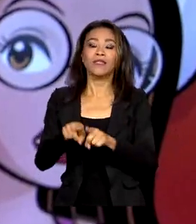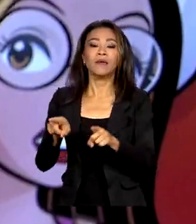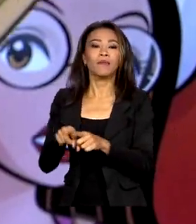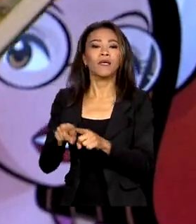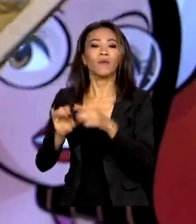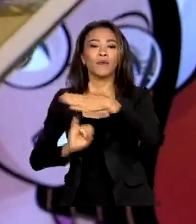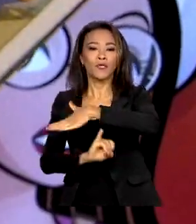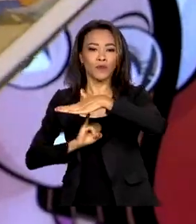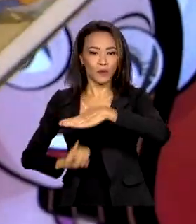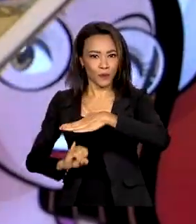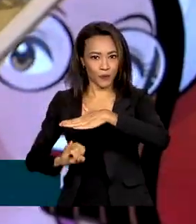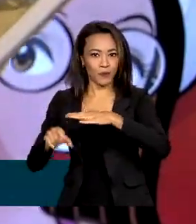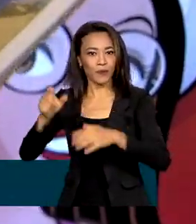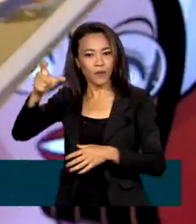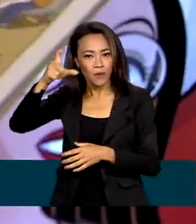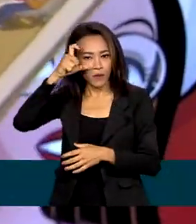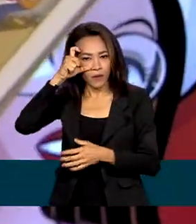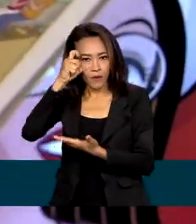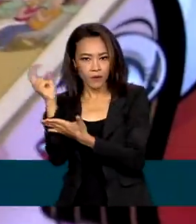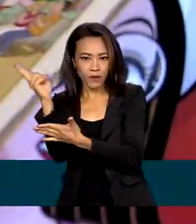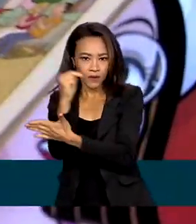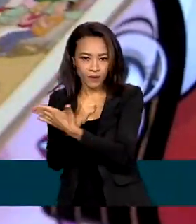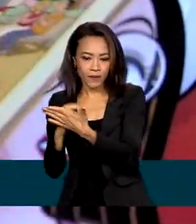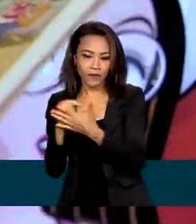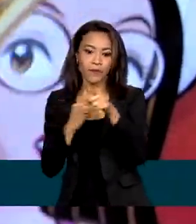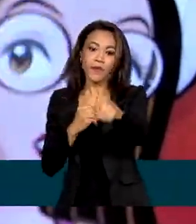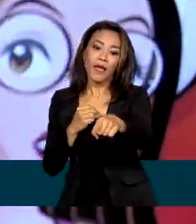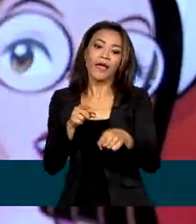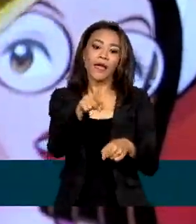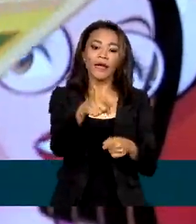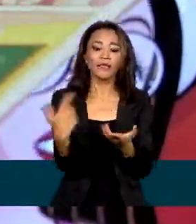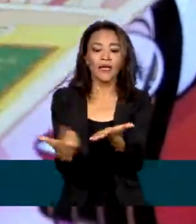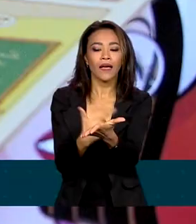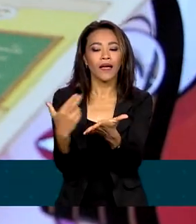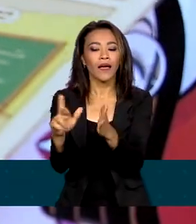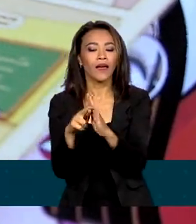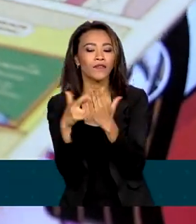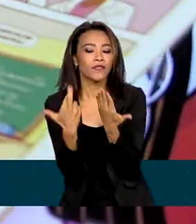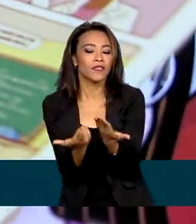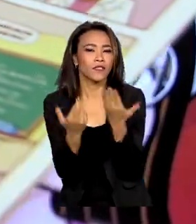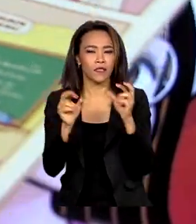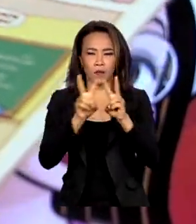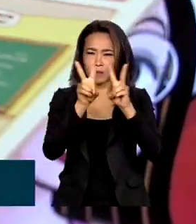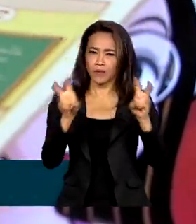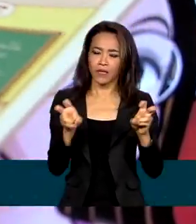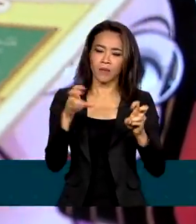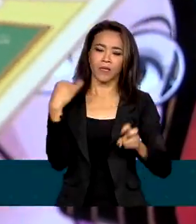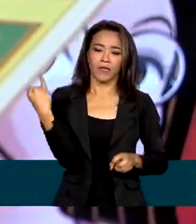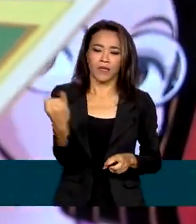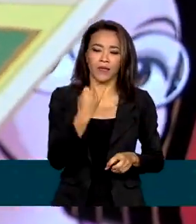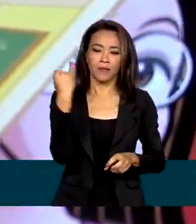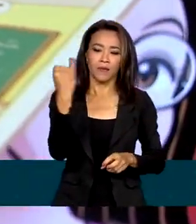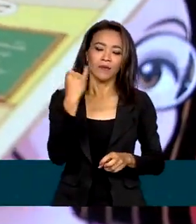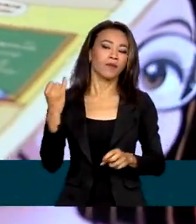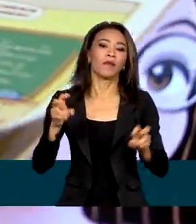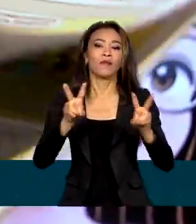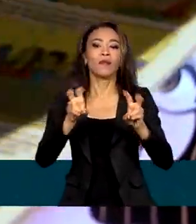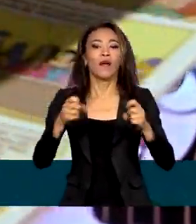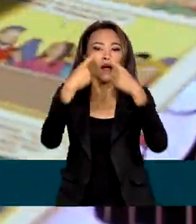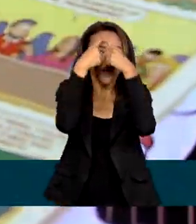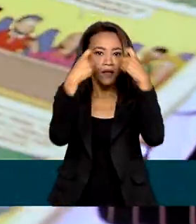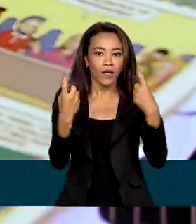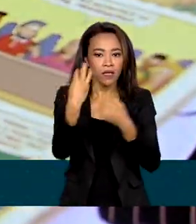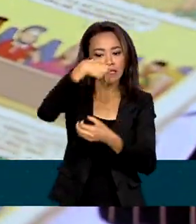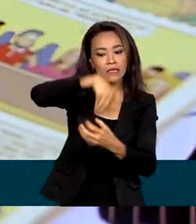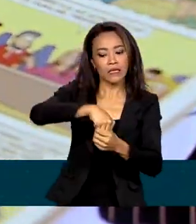Nas páginas dos quadrinhos, Tina e sua turma aprendem sobre um tema importante, a violência doméstica e